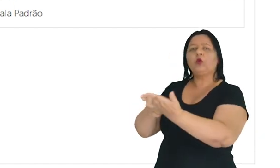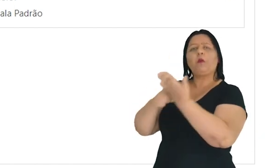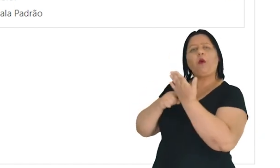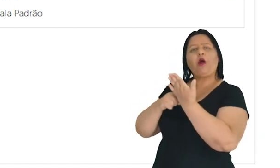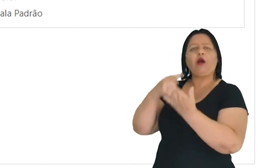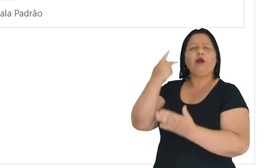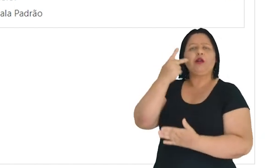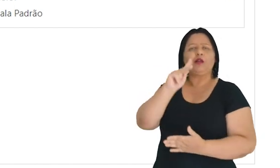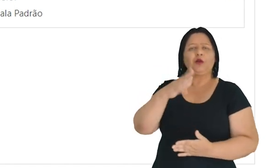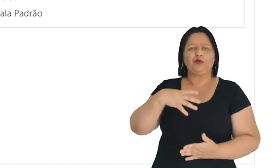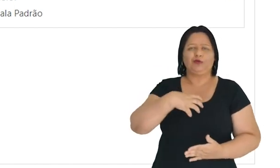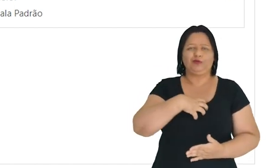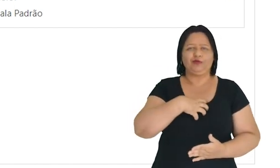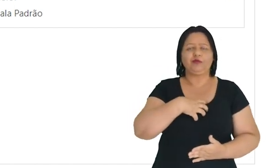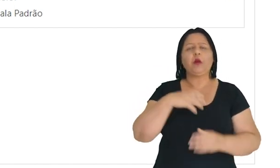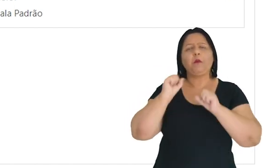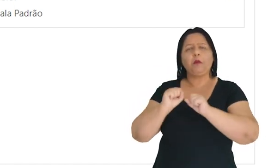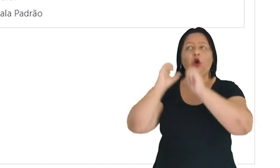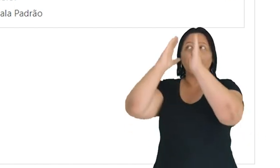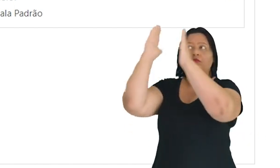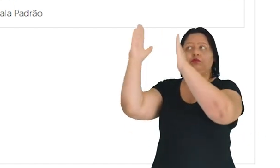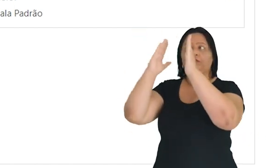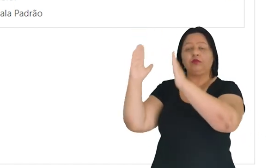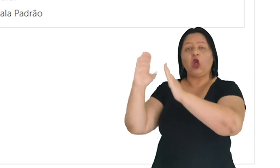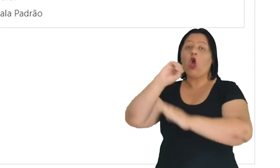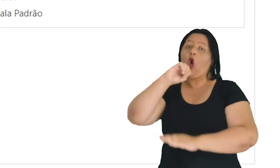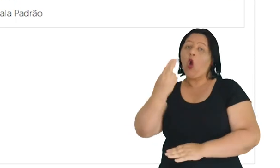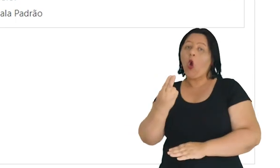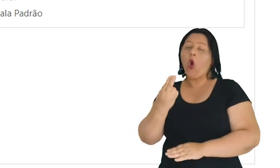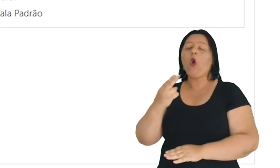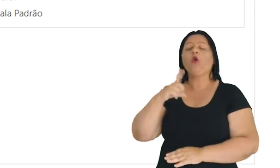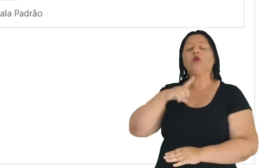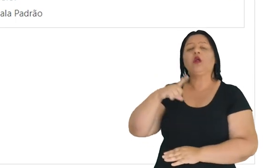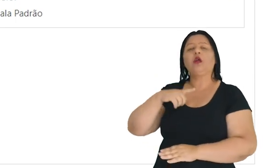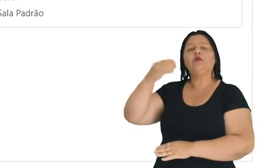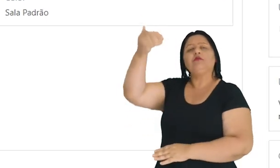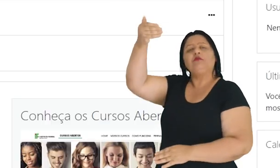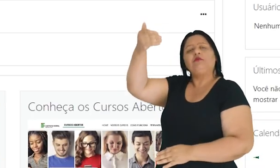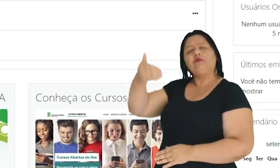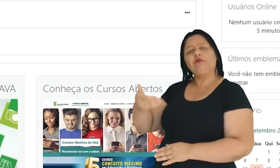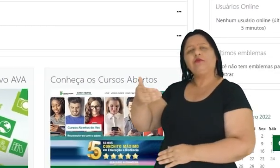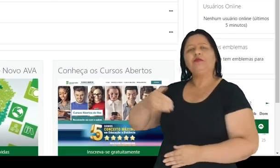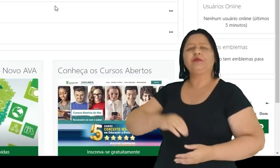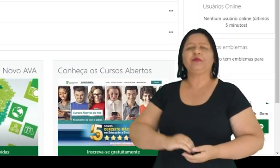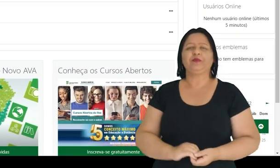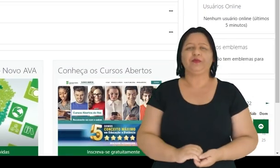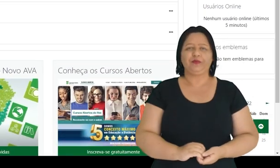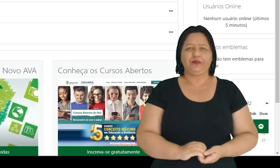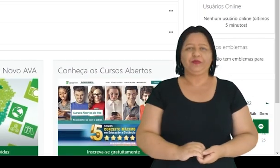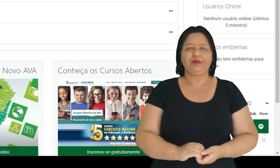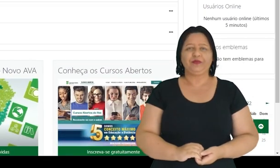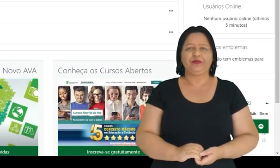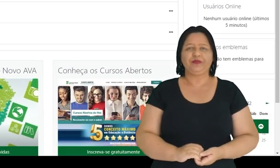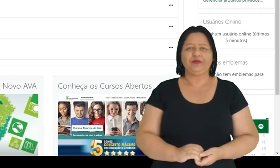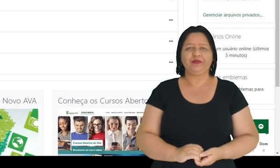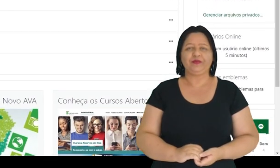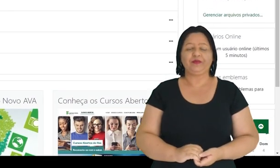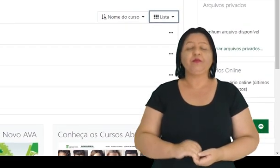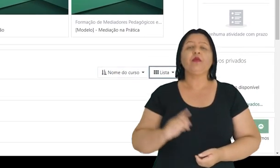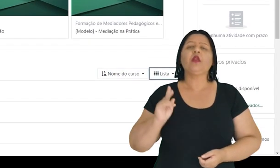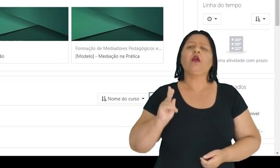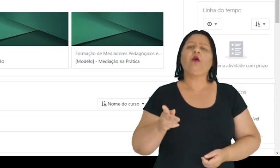que esses cursos apareçam. Nesse formato cartão ou, por exemplo, num formato de lista.